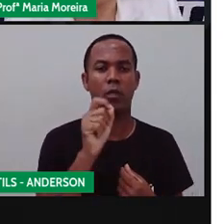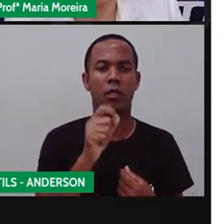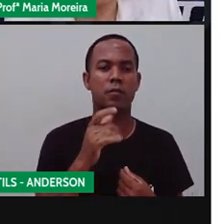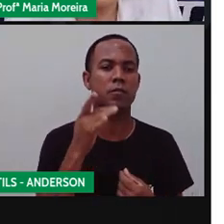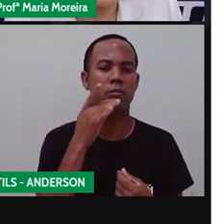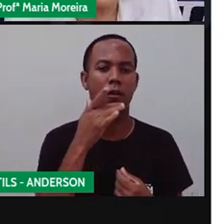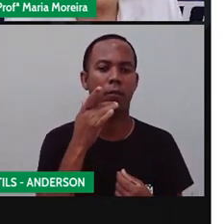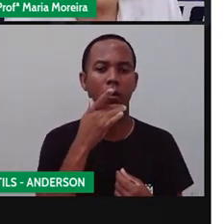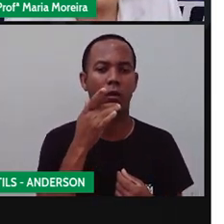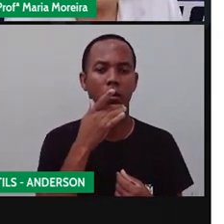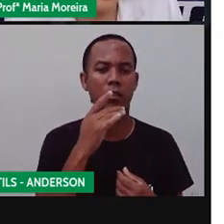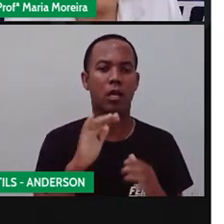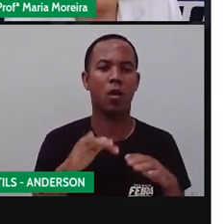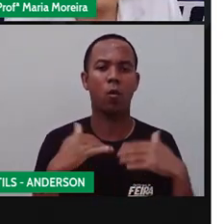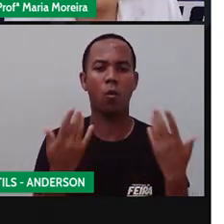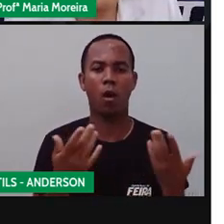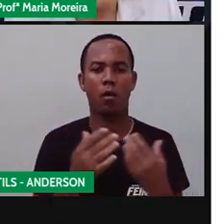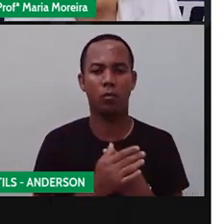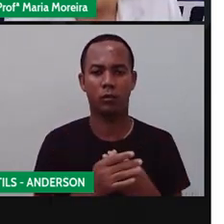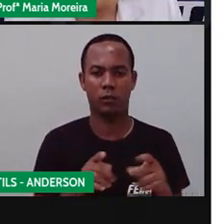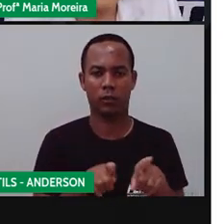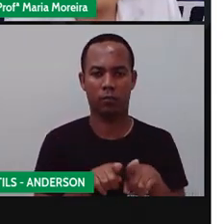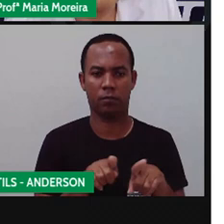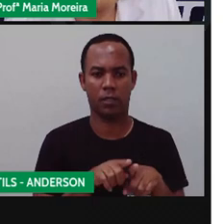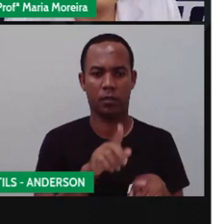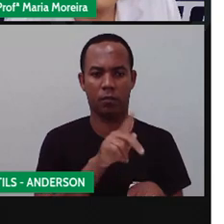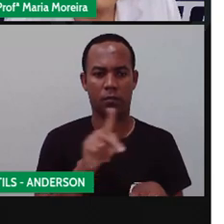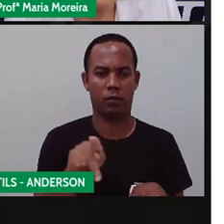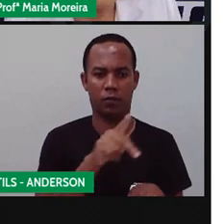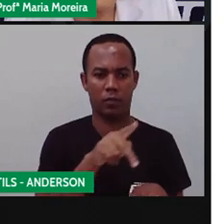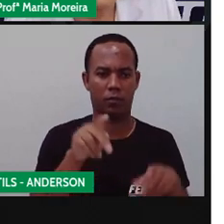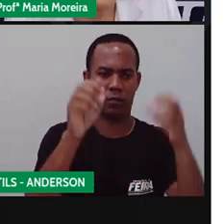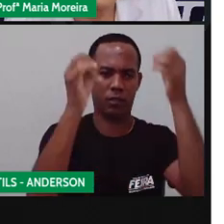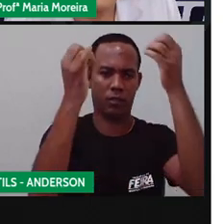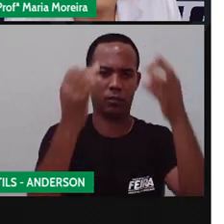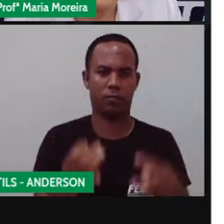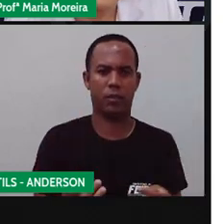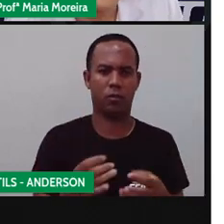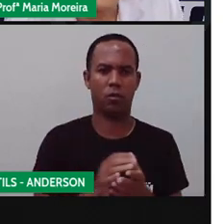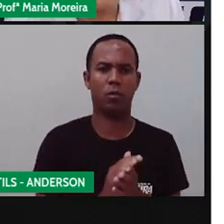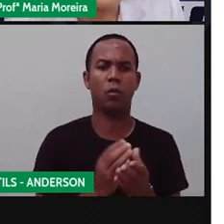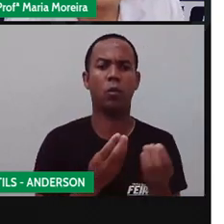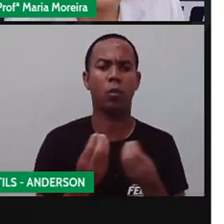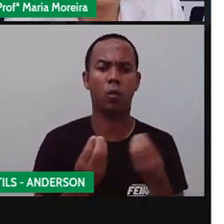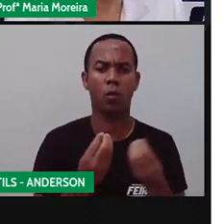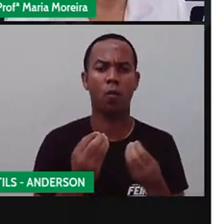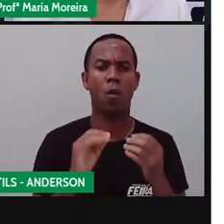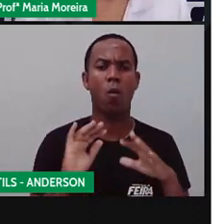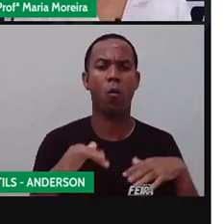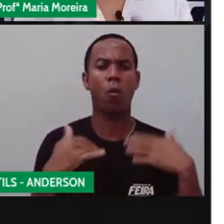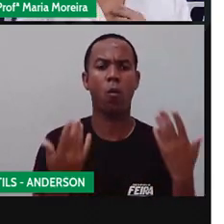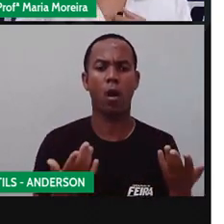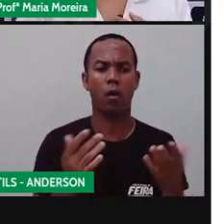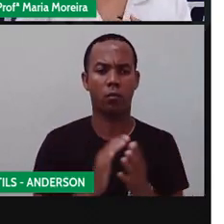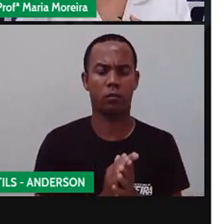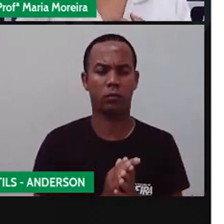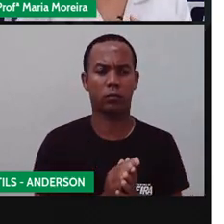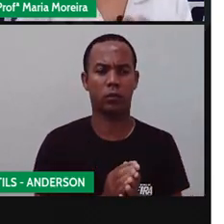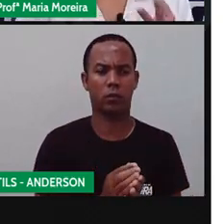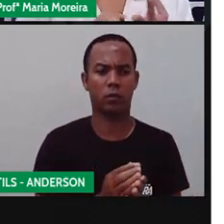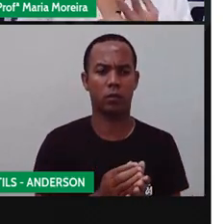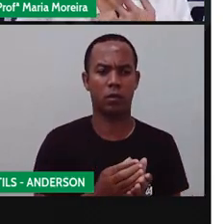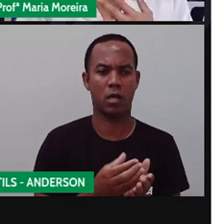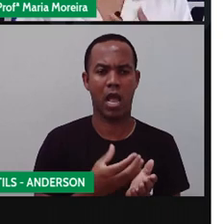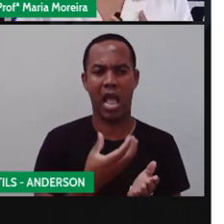saborosas foram essas? Inclusive, a Pro falou com vocês sobre essas receitas. Quais foram? Acarajé,